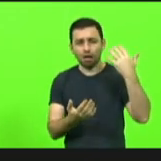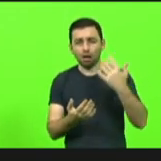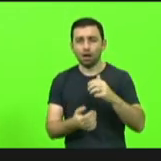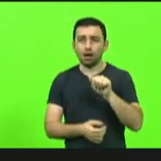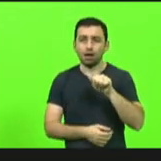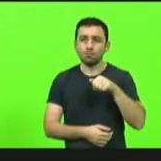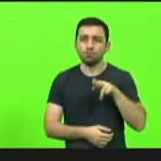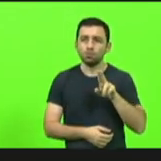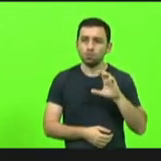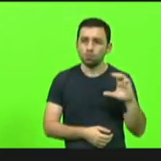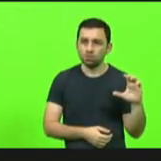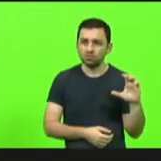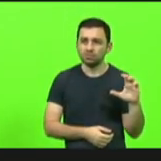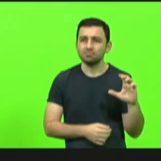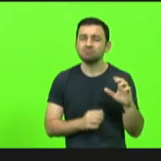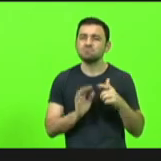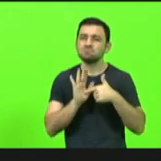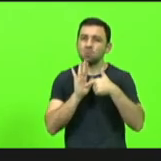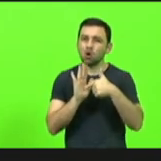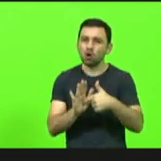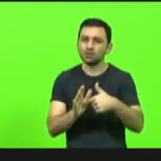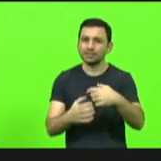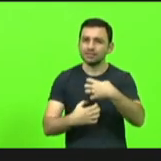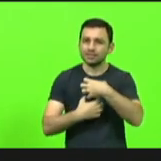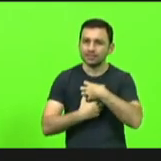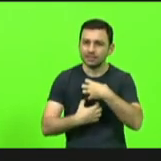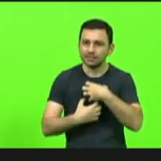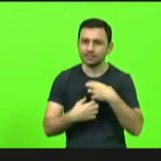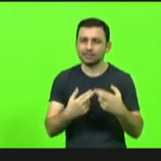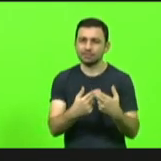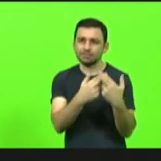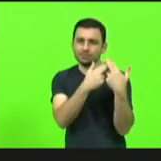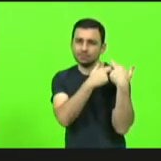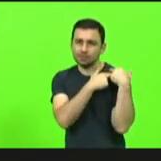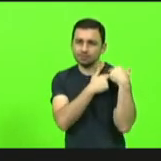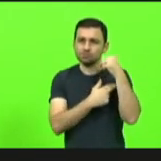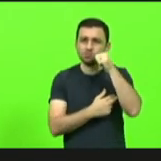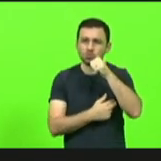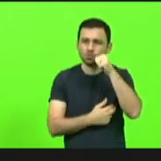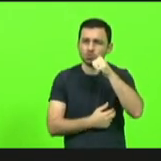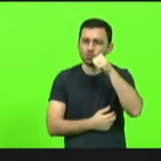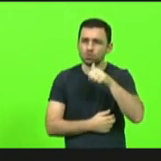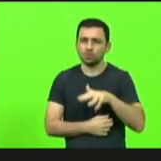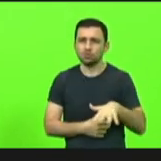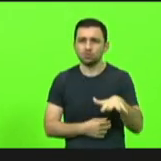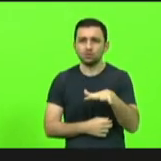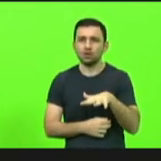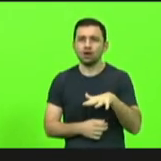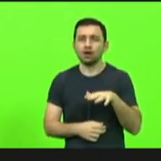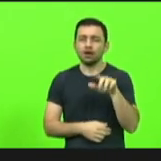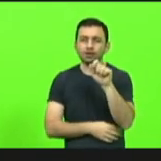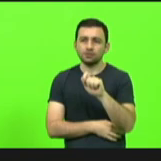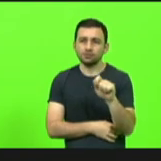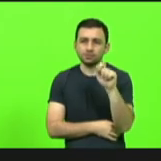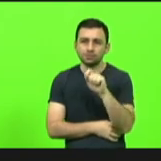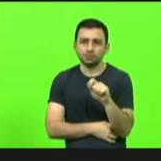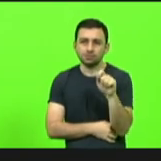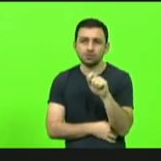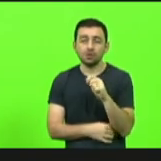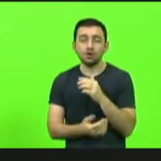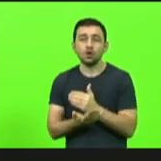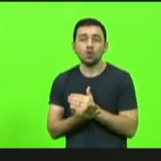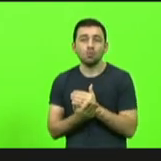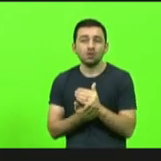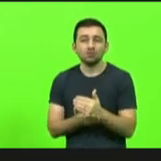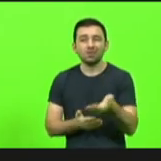uma demonstração de sensibilidade e responsabilidade com as mulheres. mulheres, a associação começou há